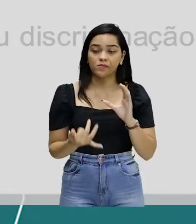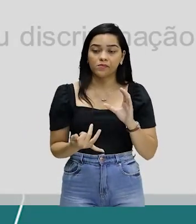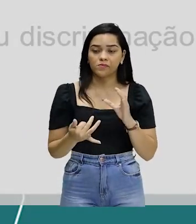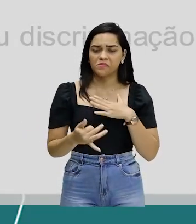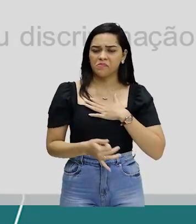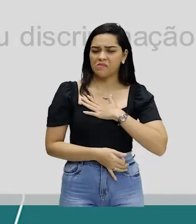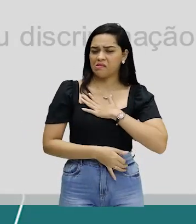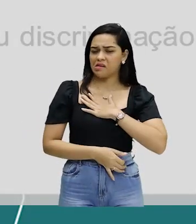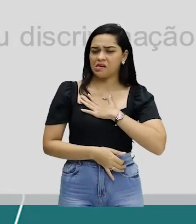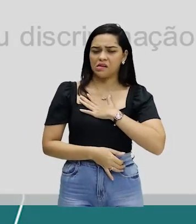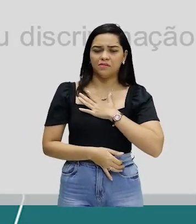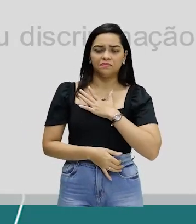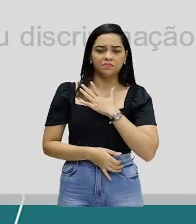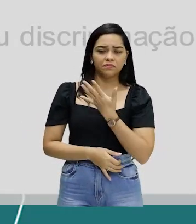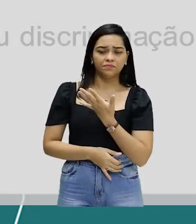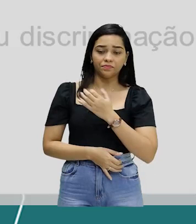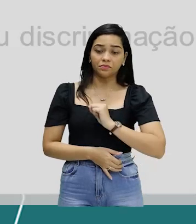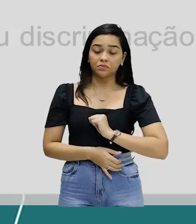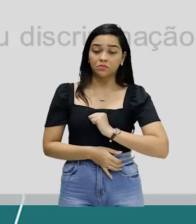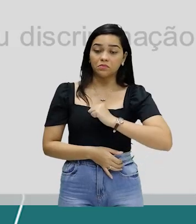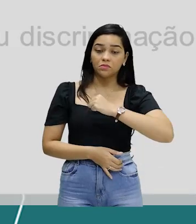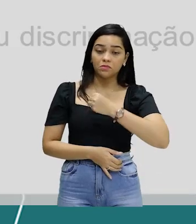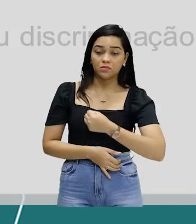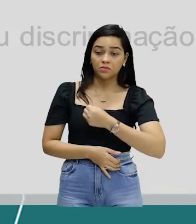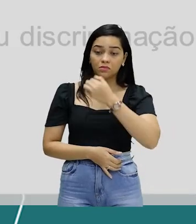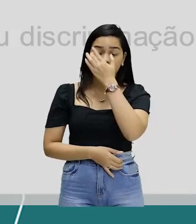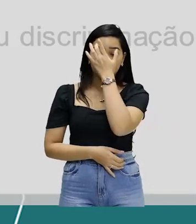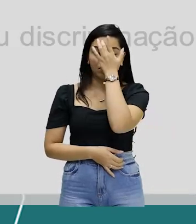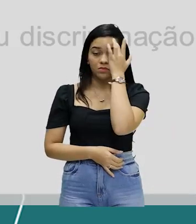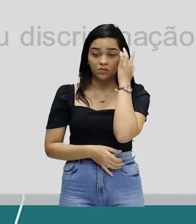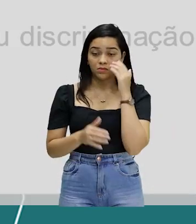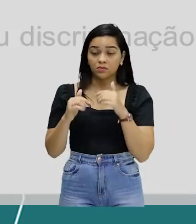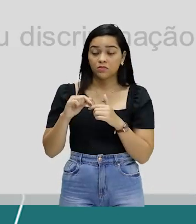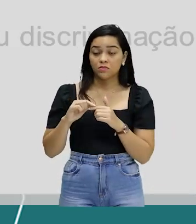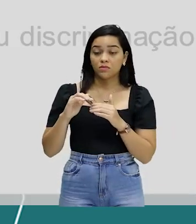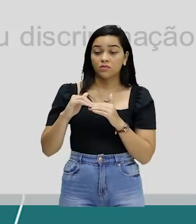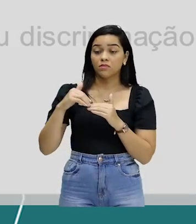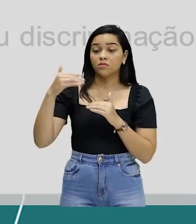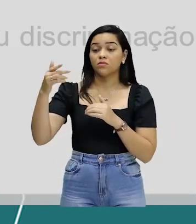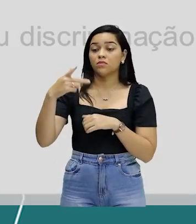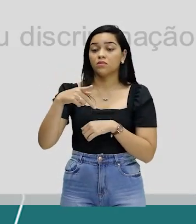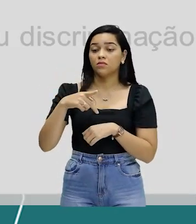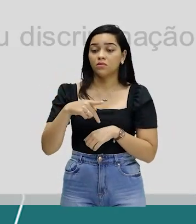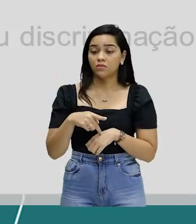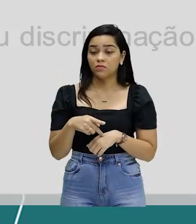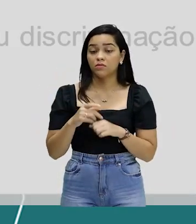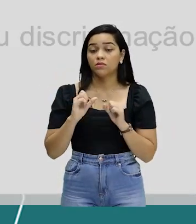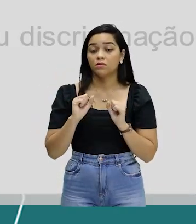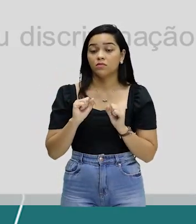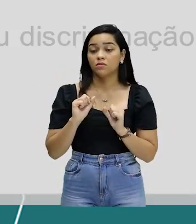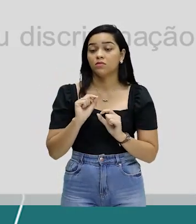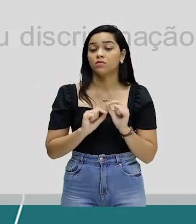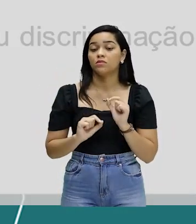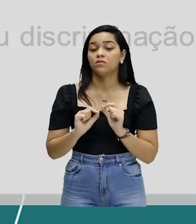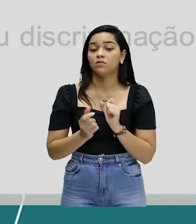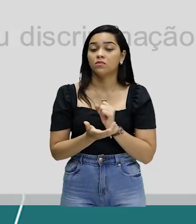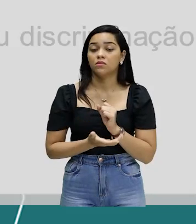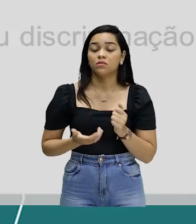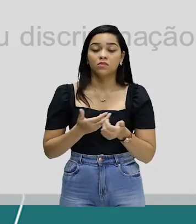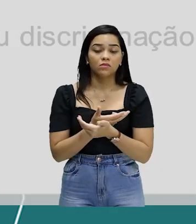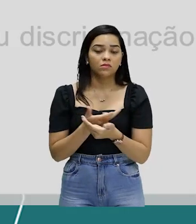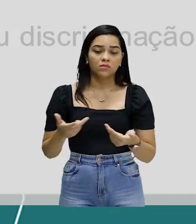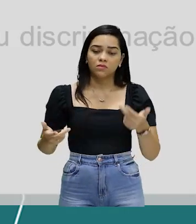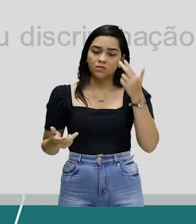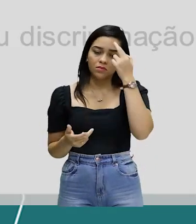aversão hostilidade repúdio ou ódio aos estrangeiros que pode estar